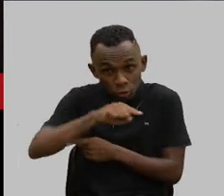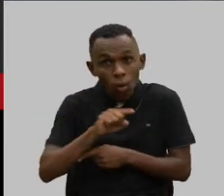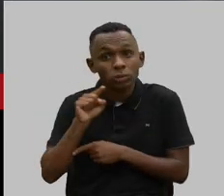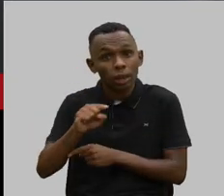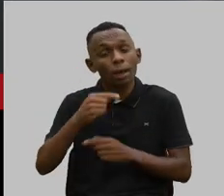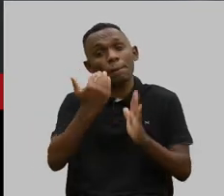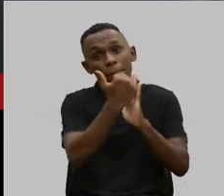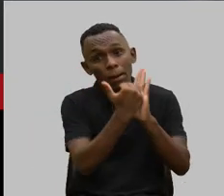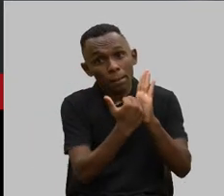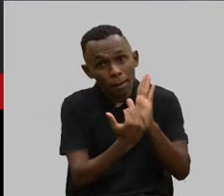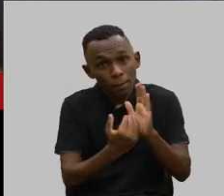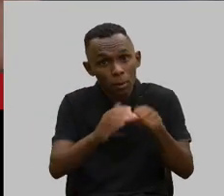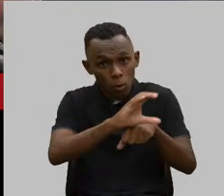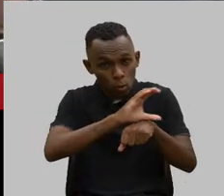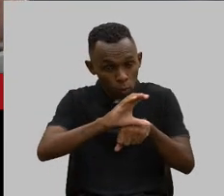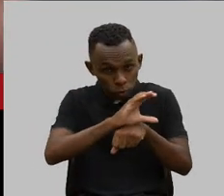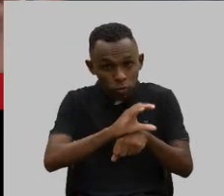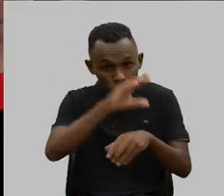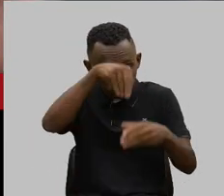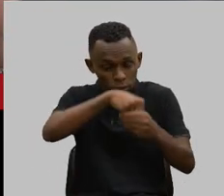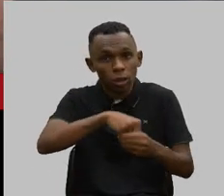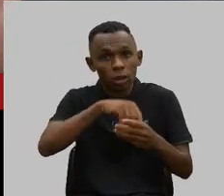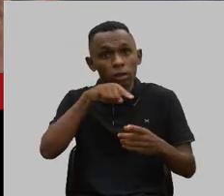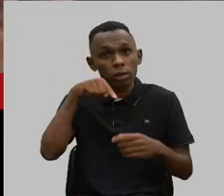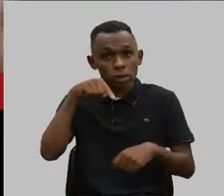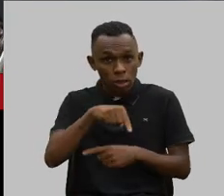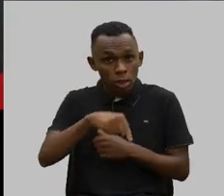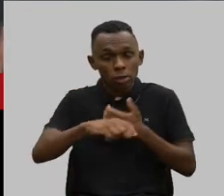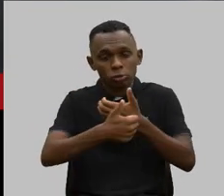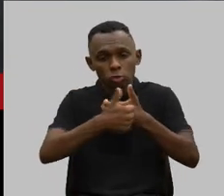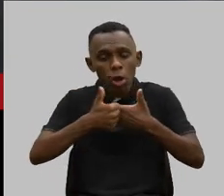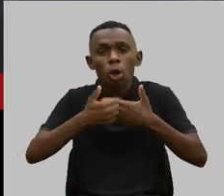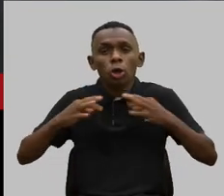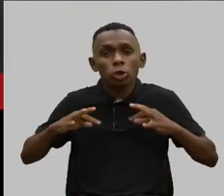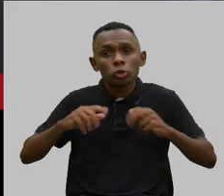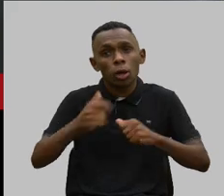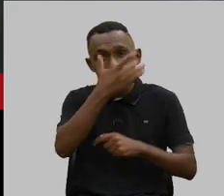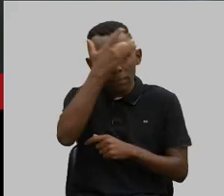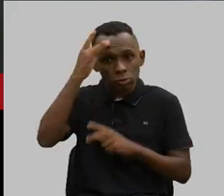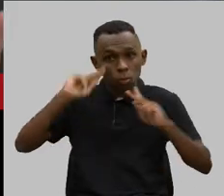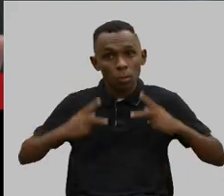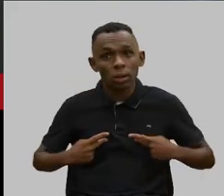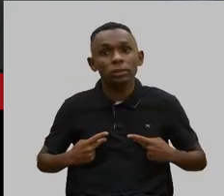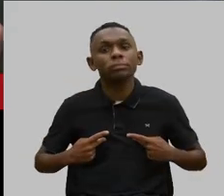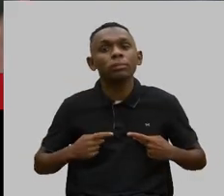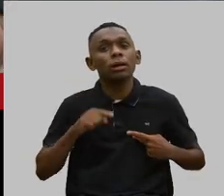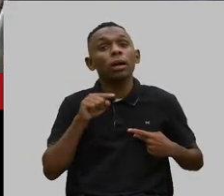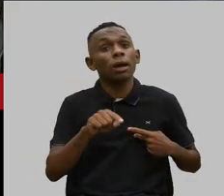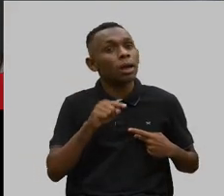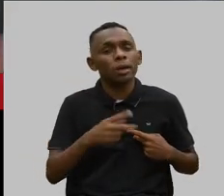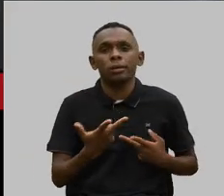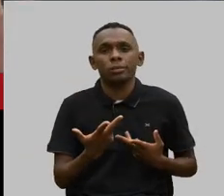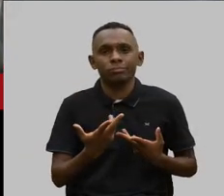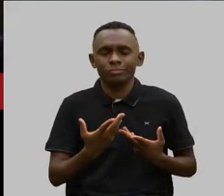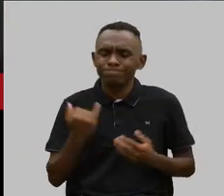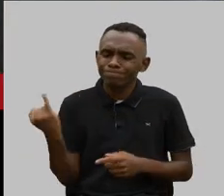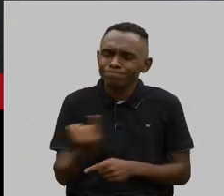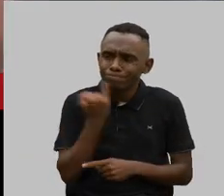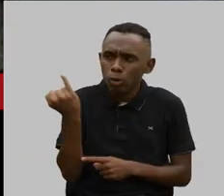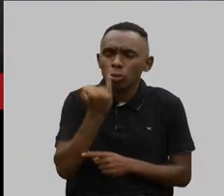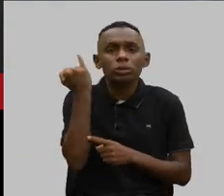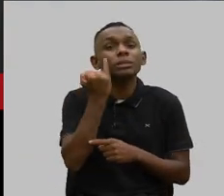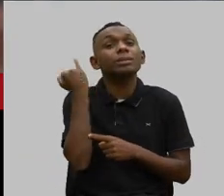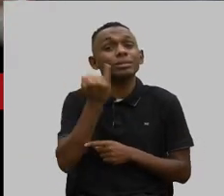fundamentos da República Federativa do Brasil, dignidade da pessoa humana. isso não pode ser esquecido em